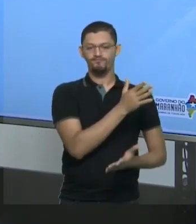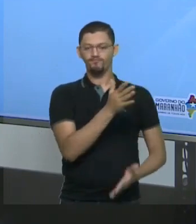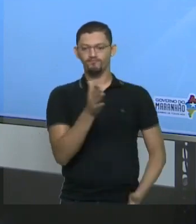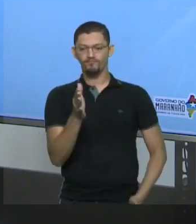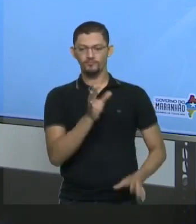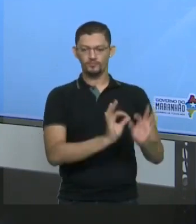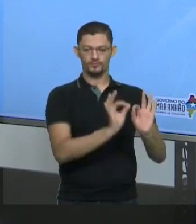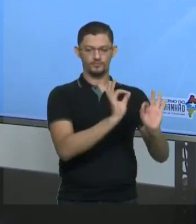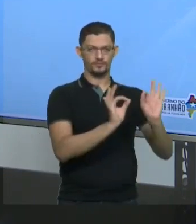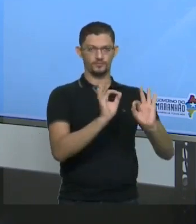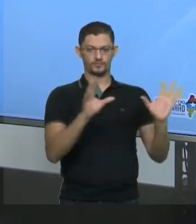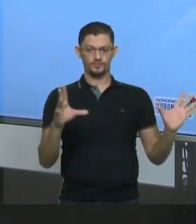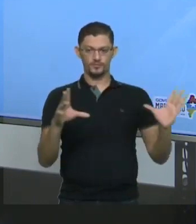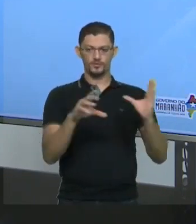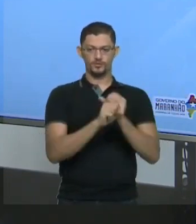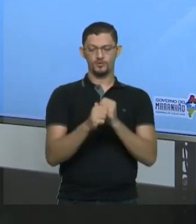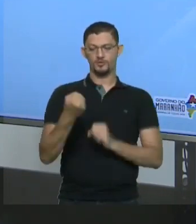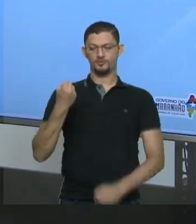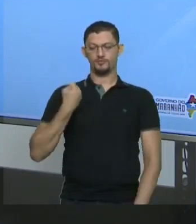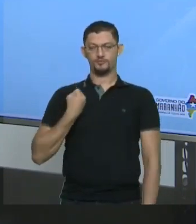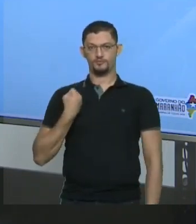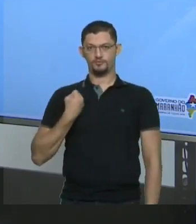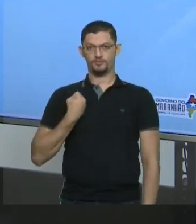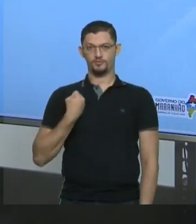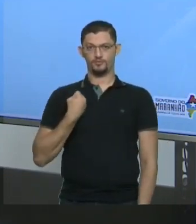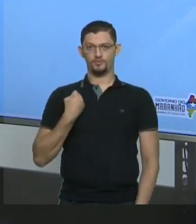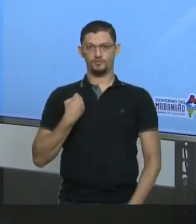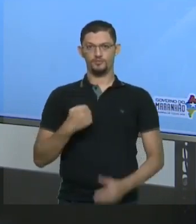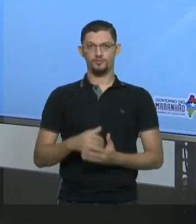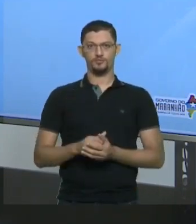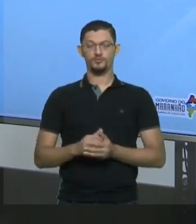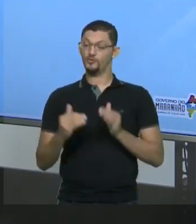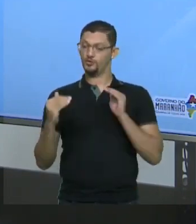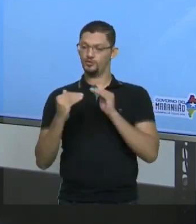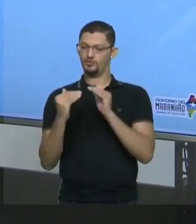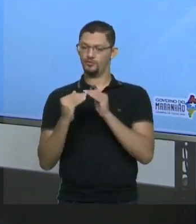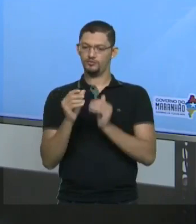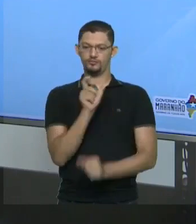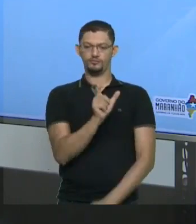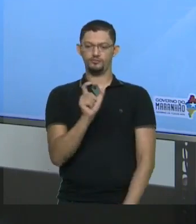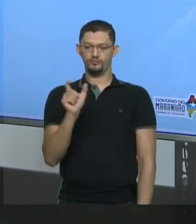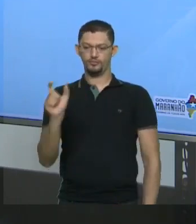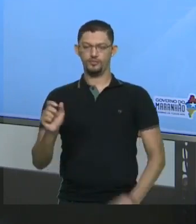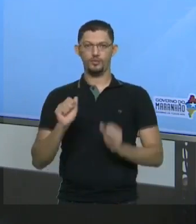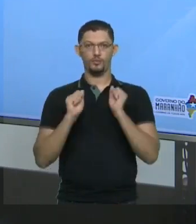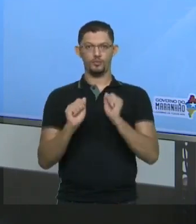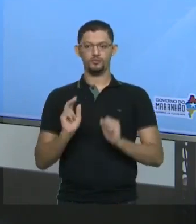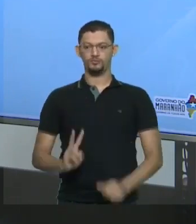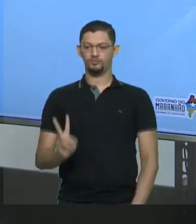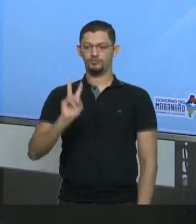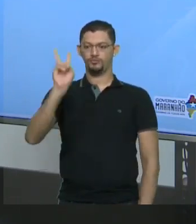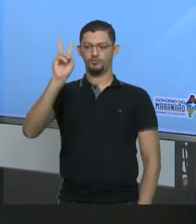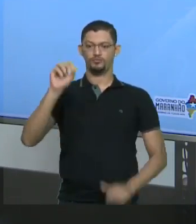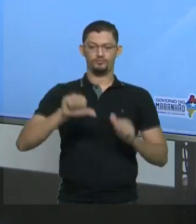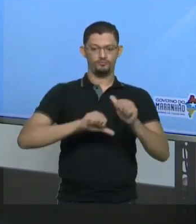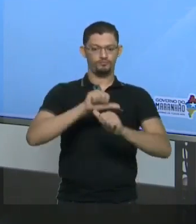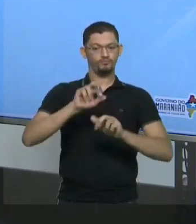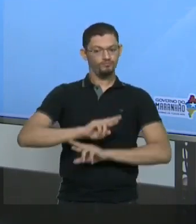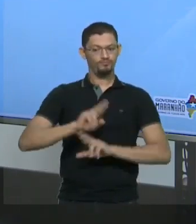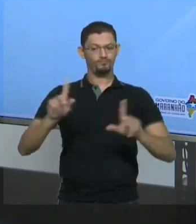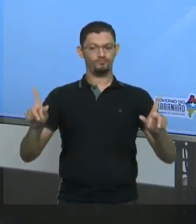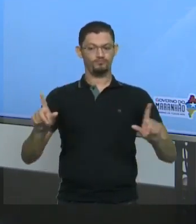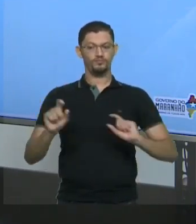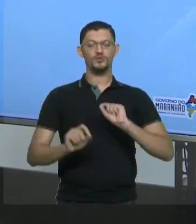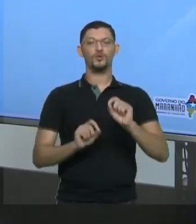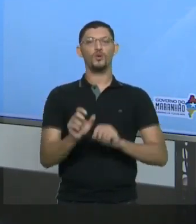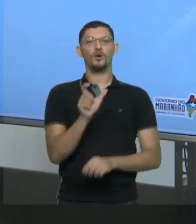e formar números. De acordo com a sua posição, esse algarismo possui valor diferente. E qual